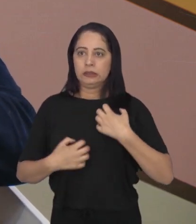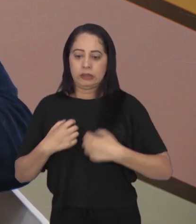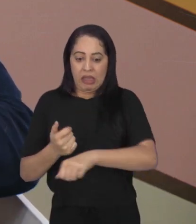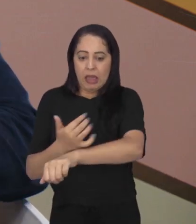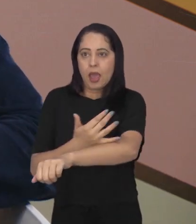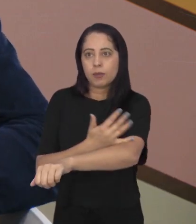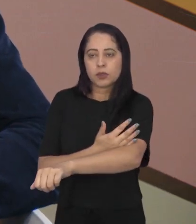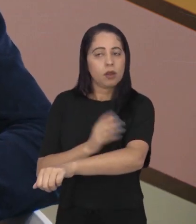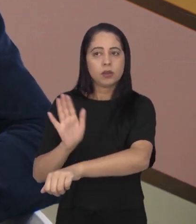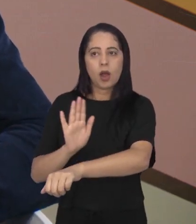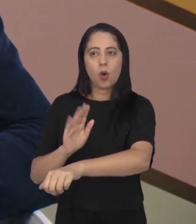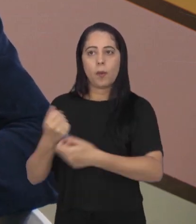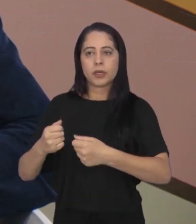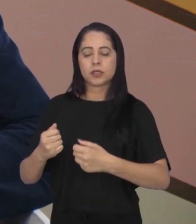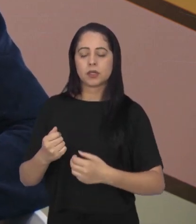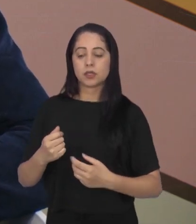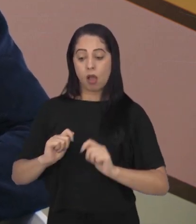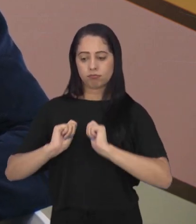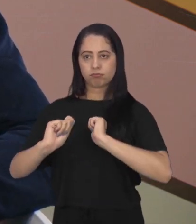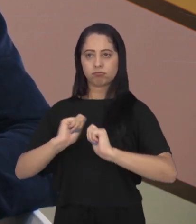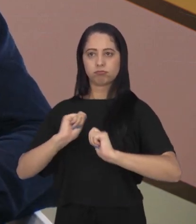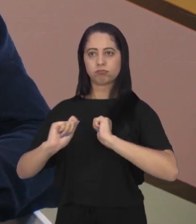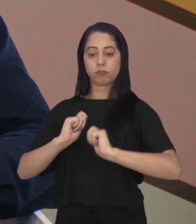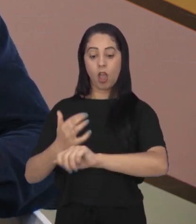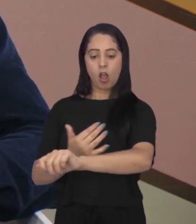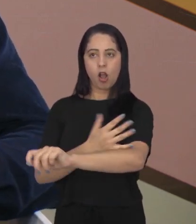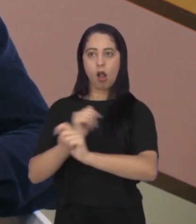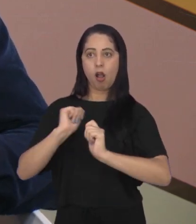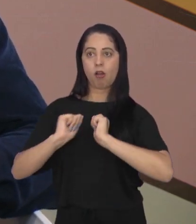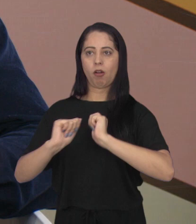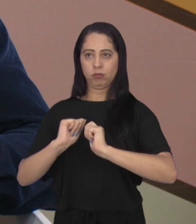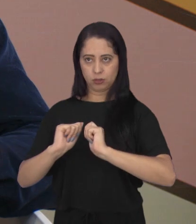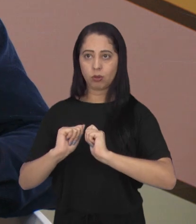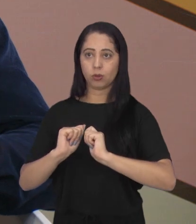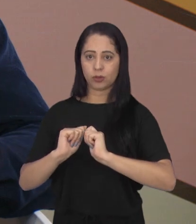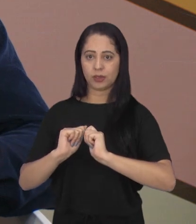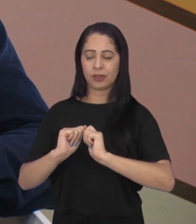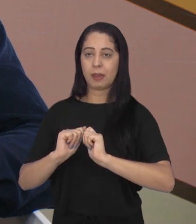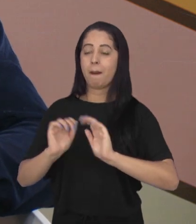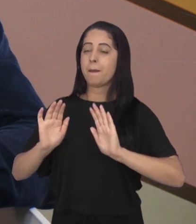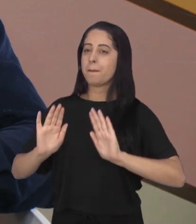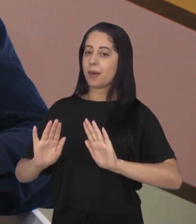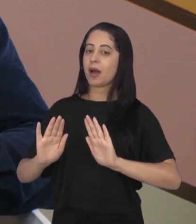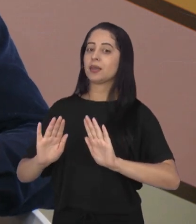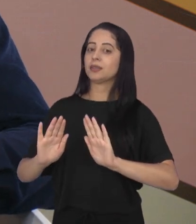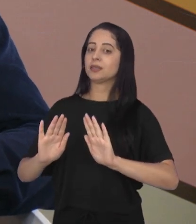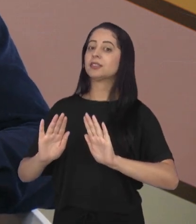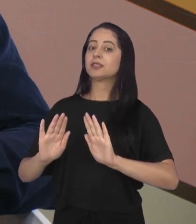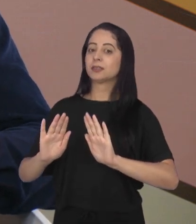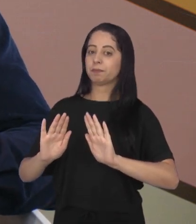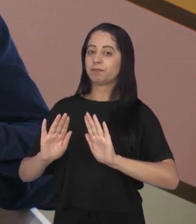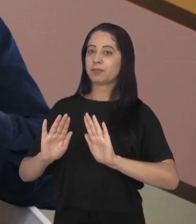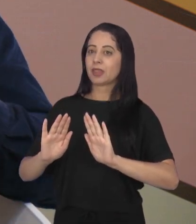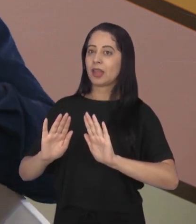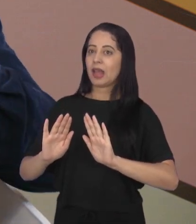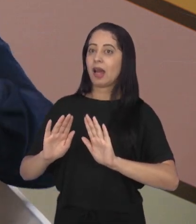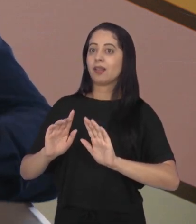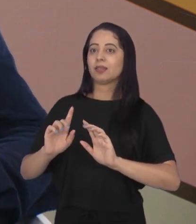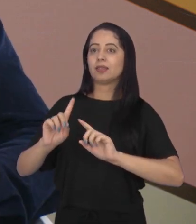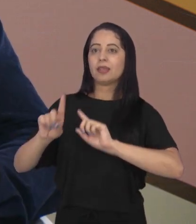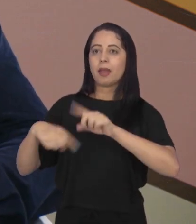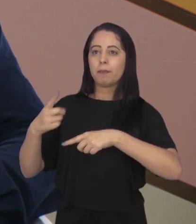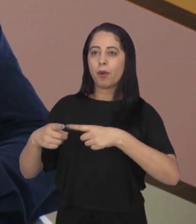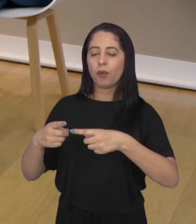aspas, ficar um pouco frio. Mas toda essa emoção, essa subjetividade que está por trás, em algum momento ela